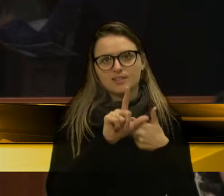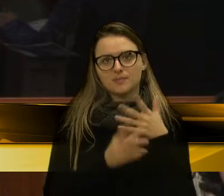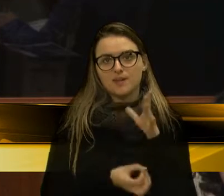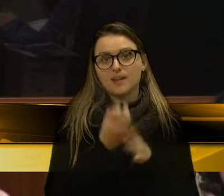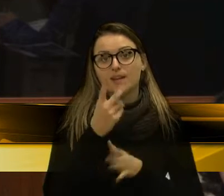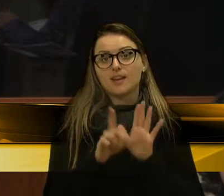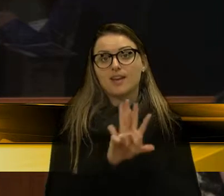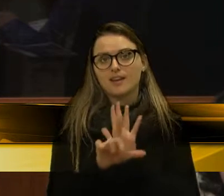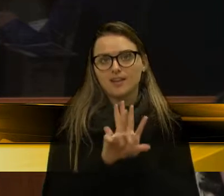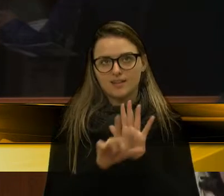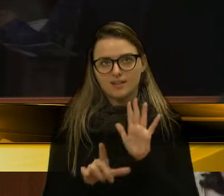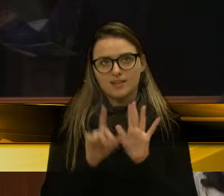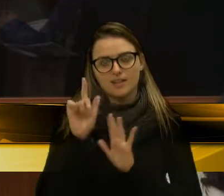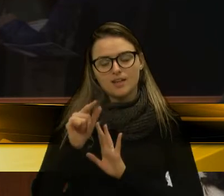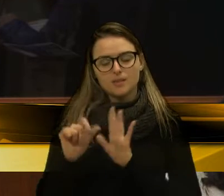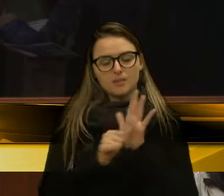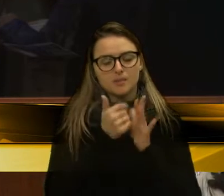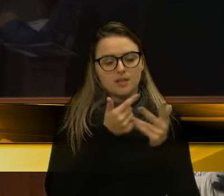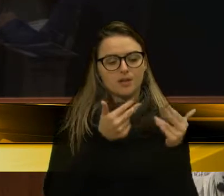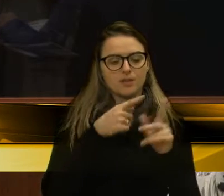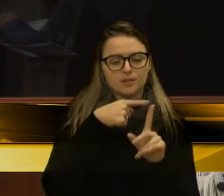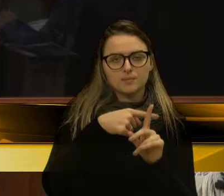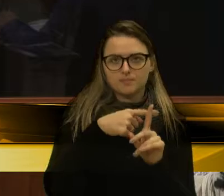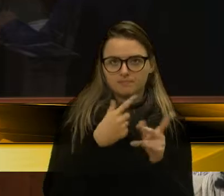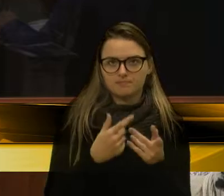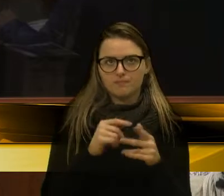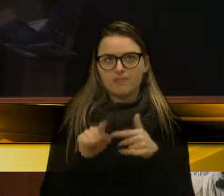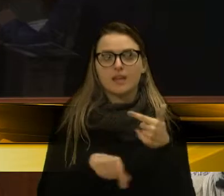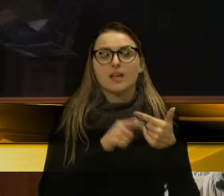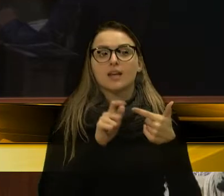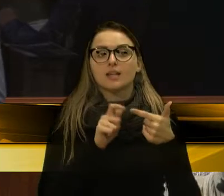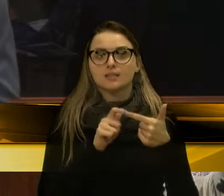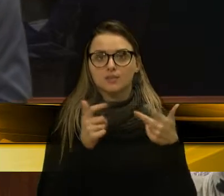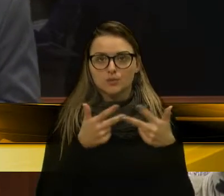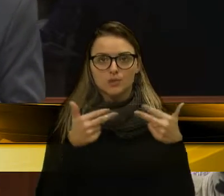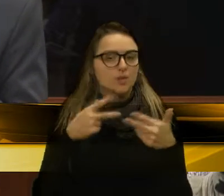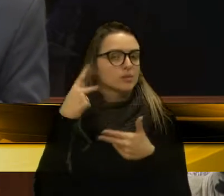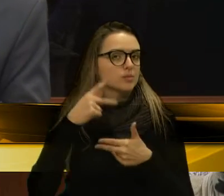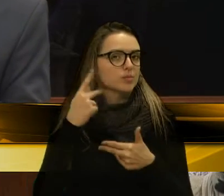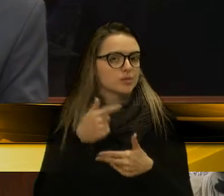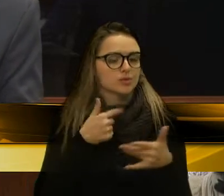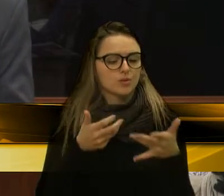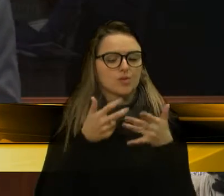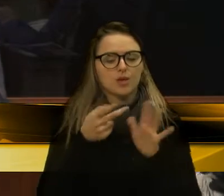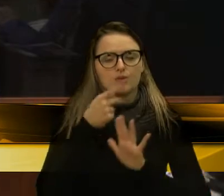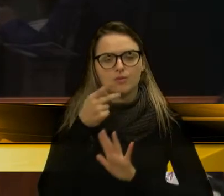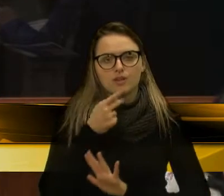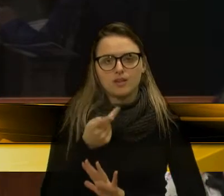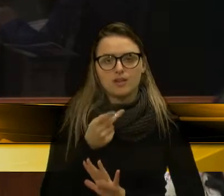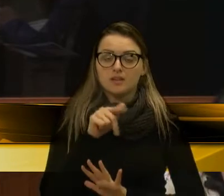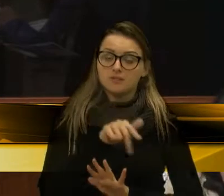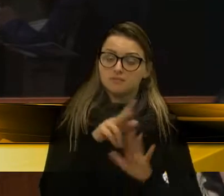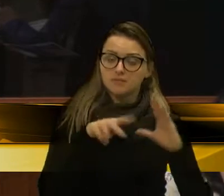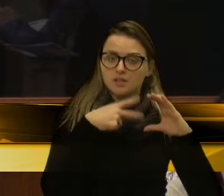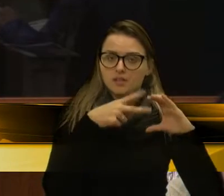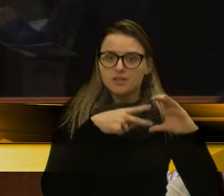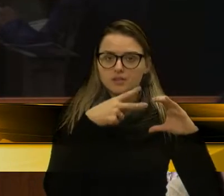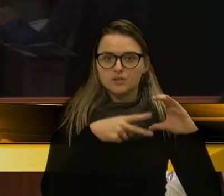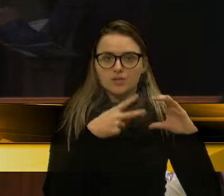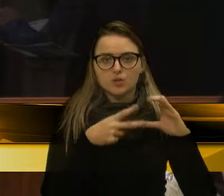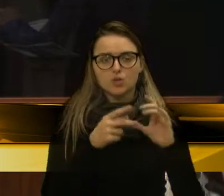Então, o primeiro aspecto é positivo. O segundo ingrediente político que eu quero trazer, mesmo que, eventualmente, essa casa tenha